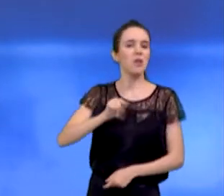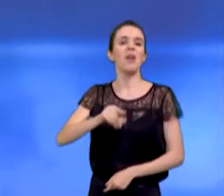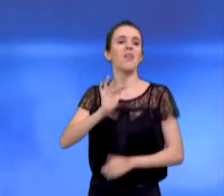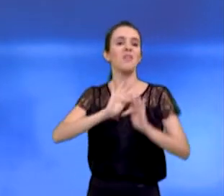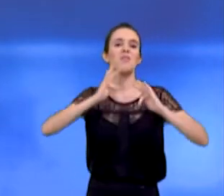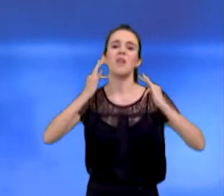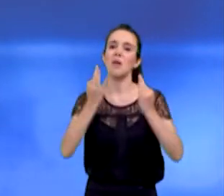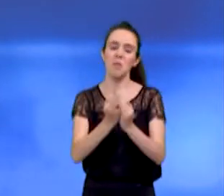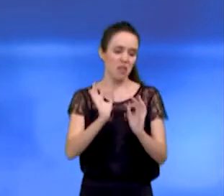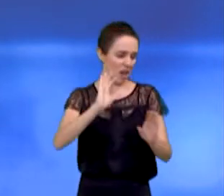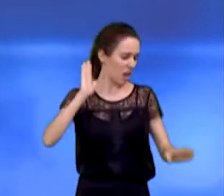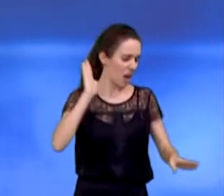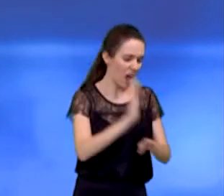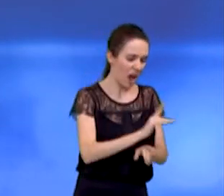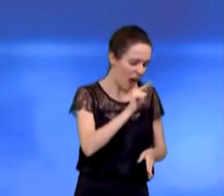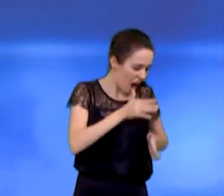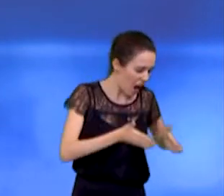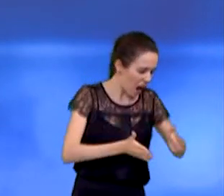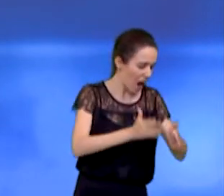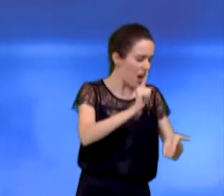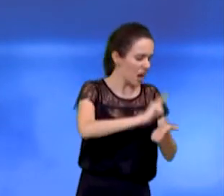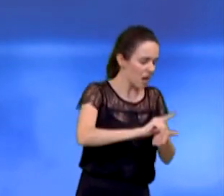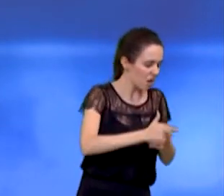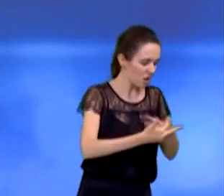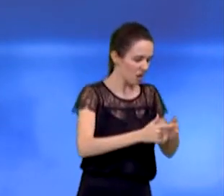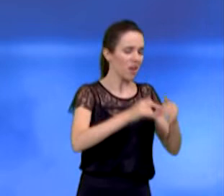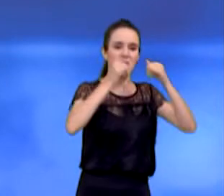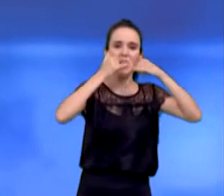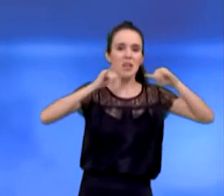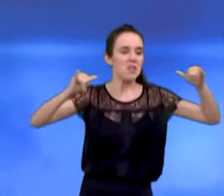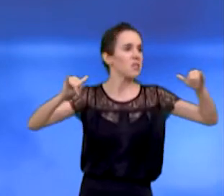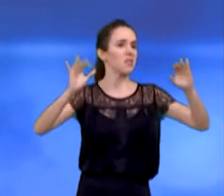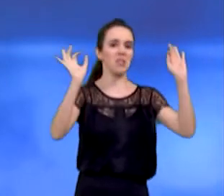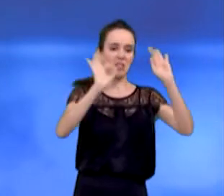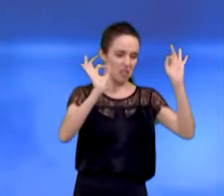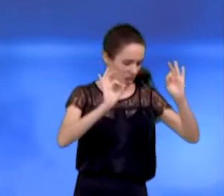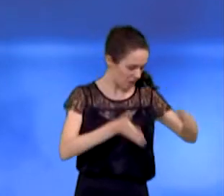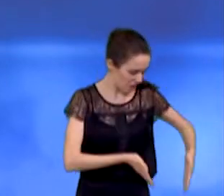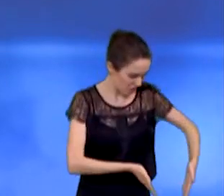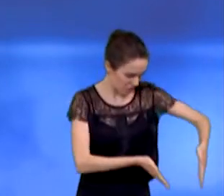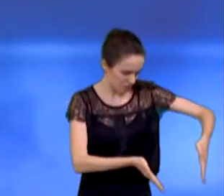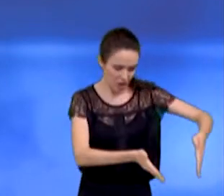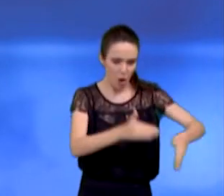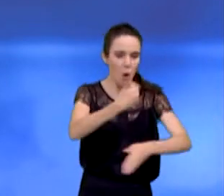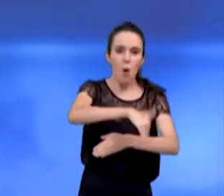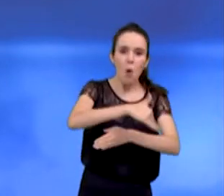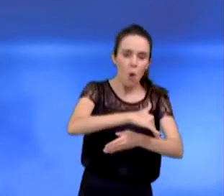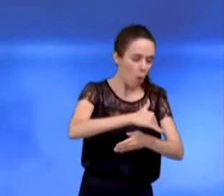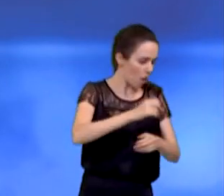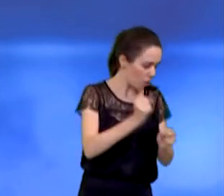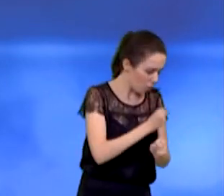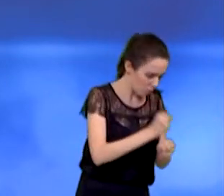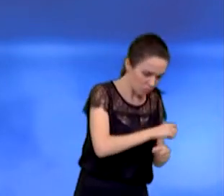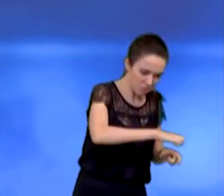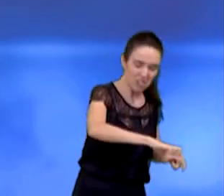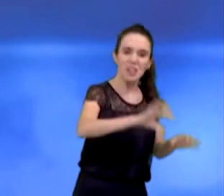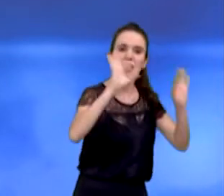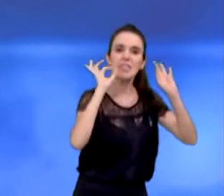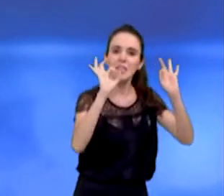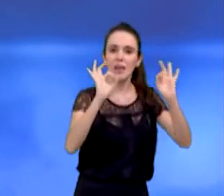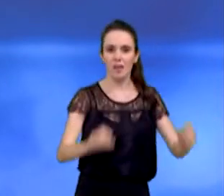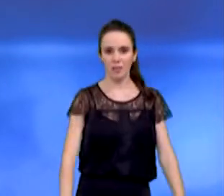tratada, rede de esgoto, energia elétrica, uma pavimentação asfáltica, um CEP, um mínimo de dignidade. Se